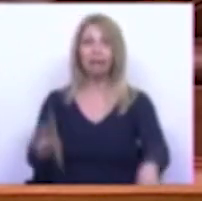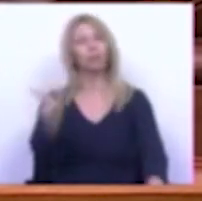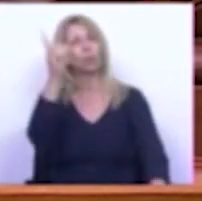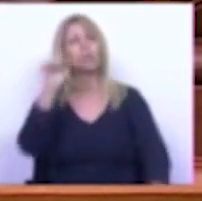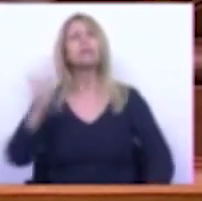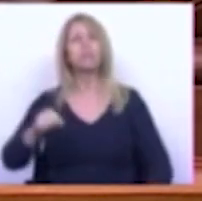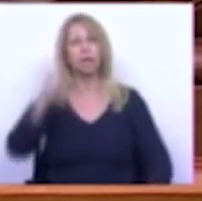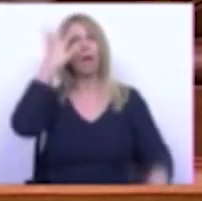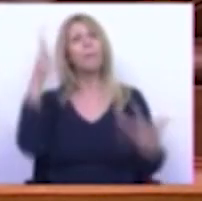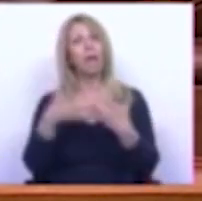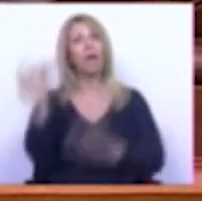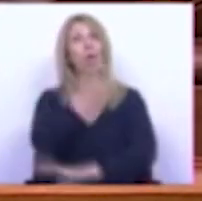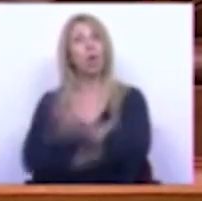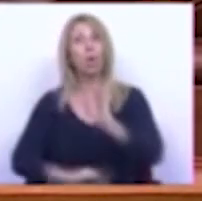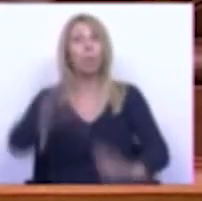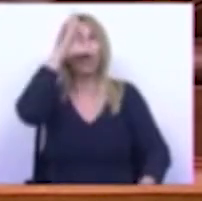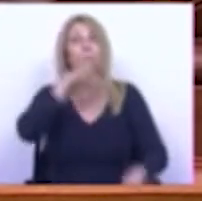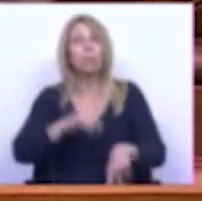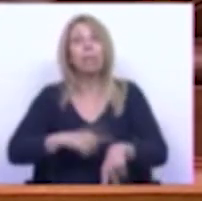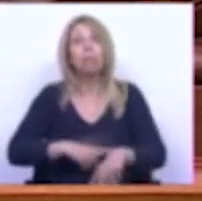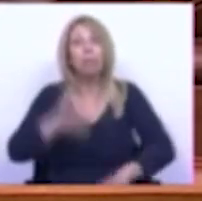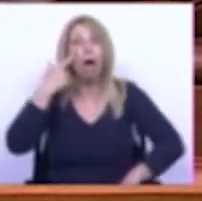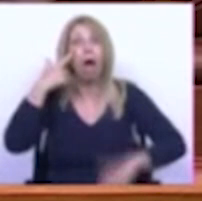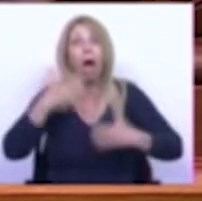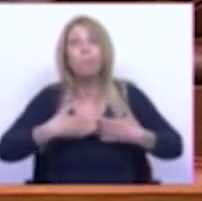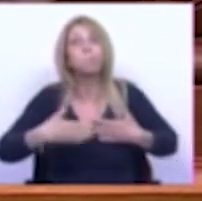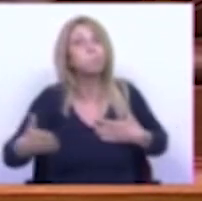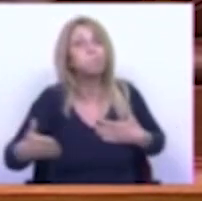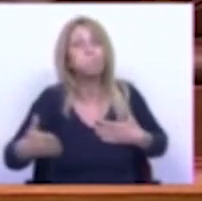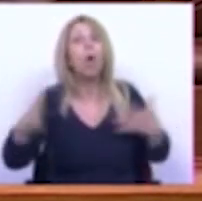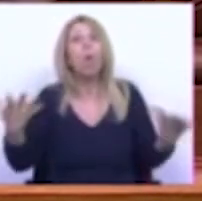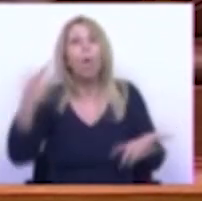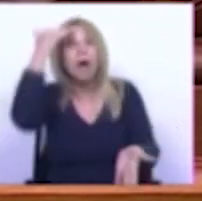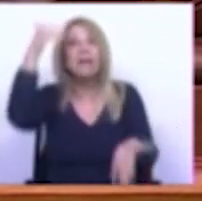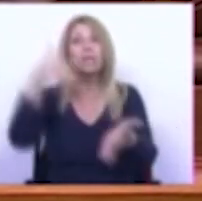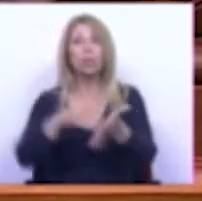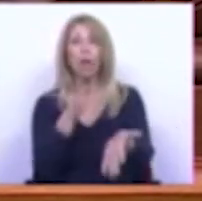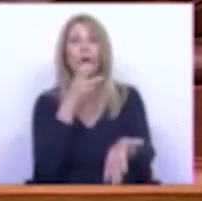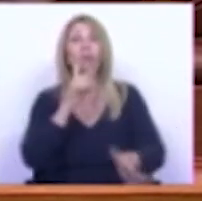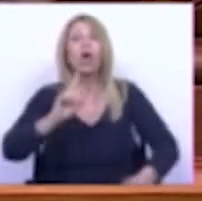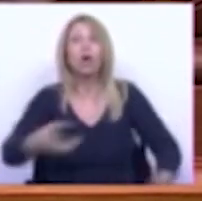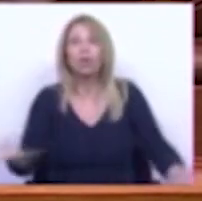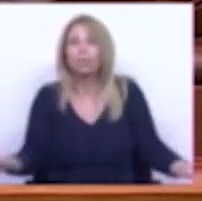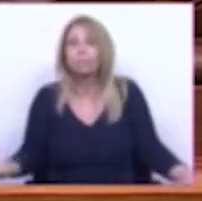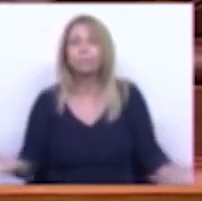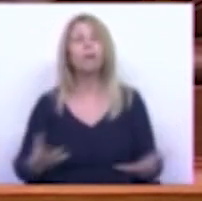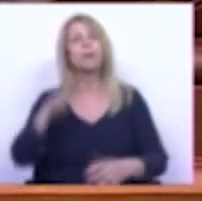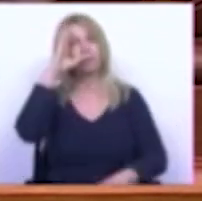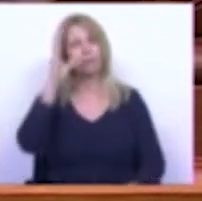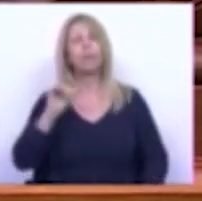Europa não sabemos ainda por quanto tempo durará nem a plenitude dos seus efeitos nefastos sabemos sim que